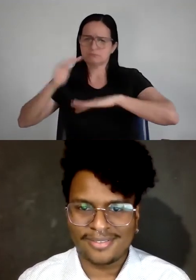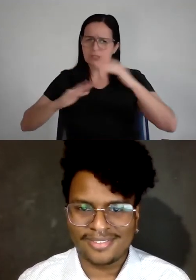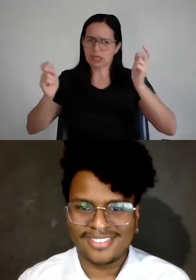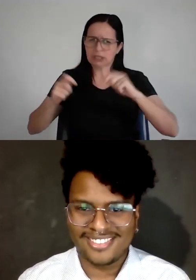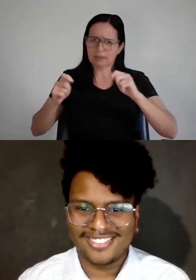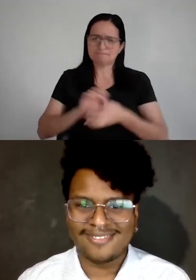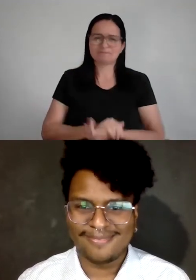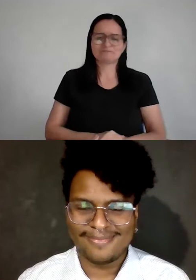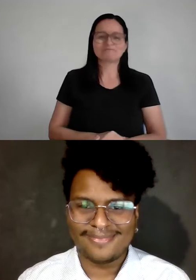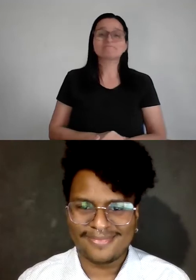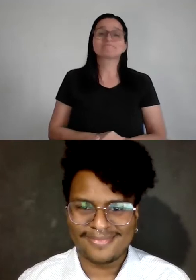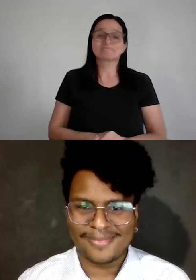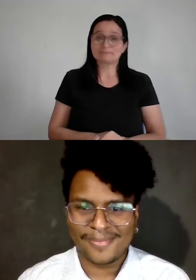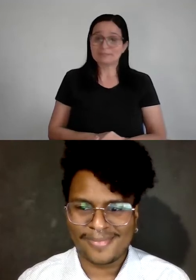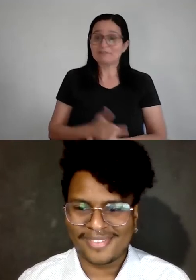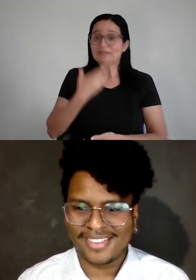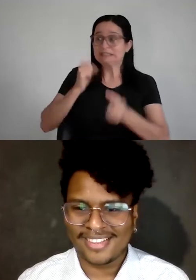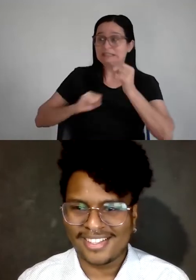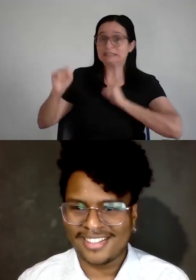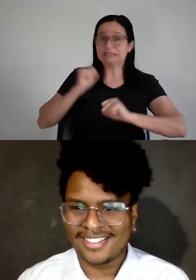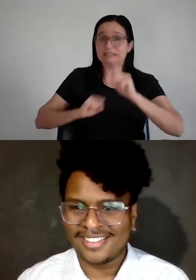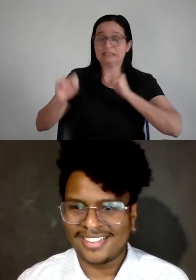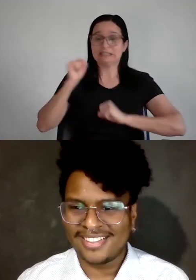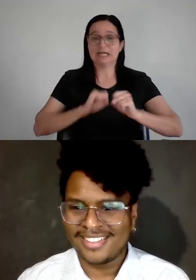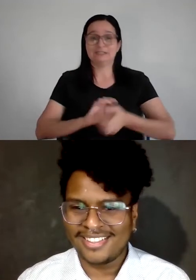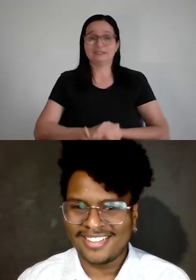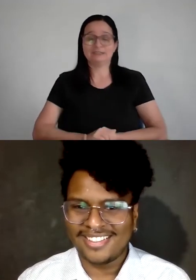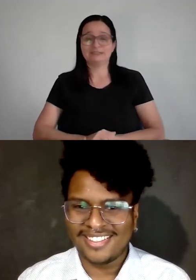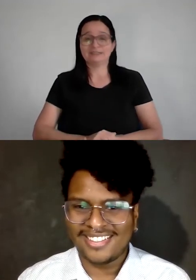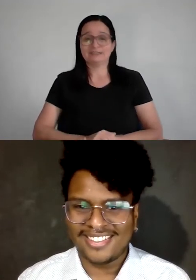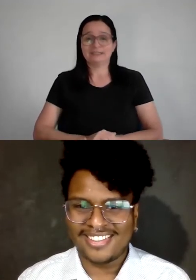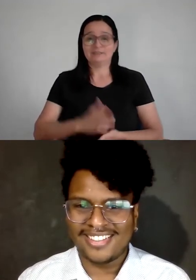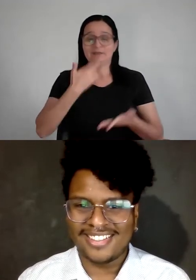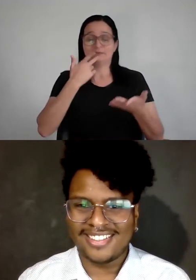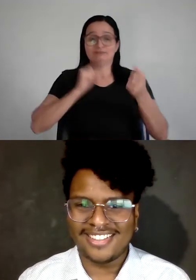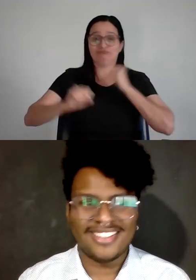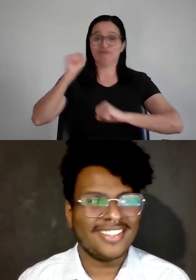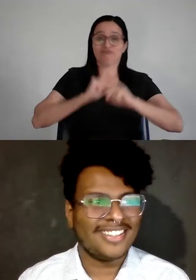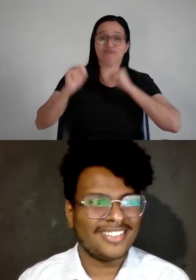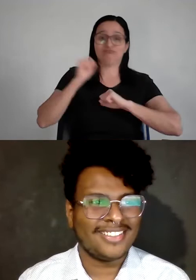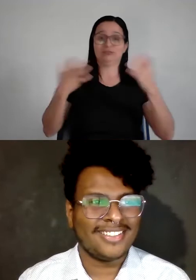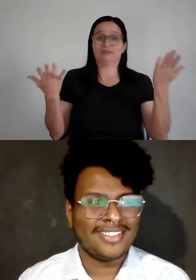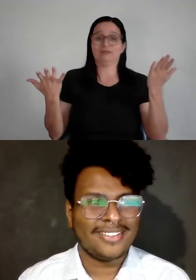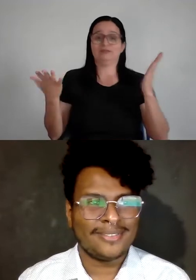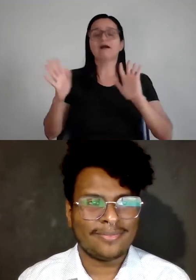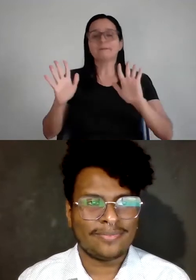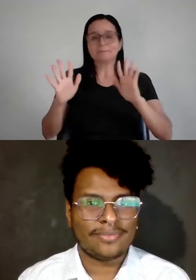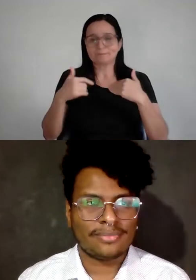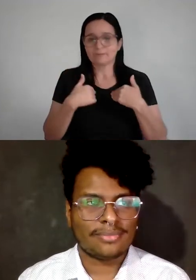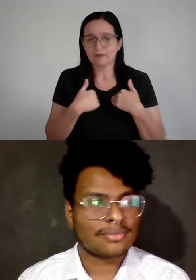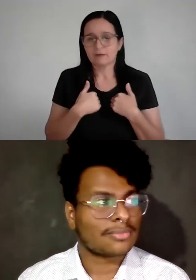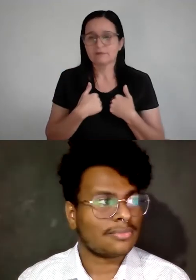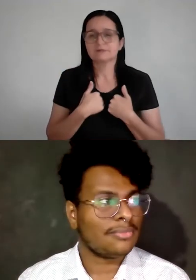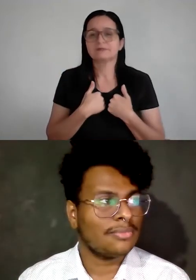Ansiedade, acho que alguém vai me bater aí agora, não, agora acabou a paciência, que eu vou dar porrada nele, que ele está maluco, eu, eu, sinceramente,